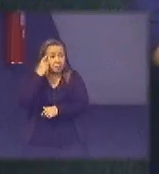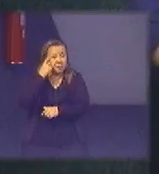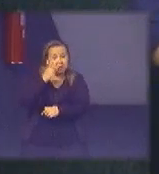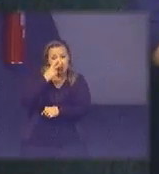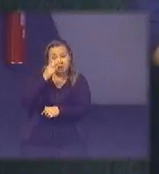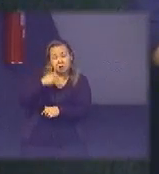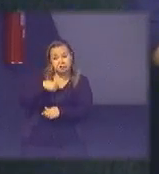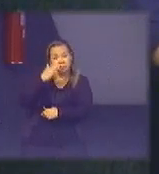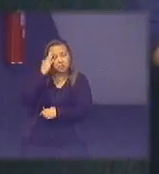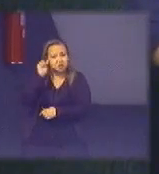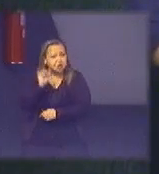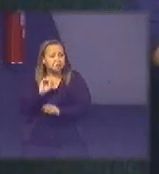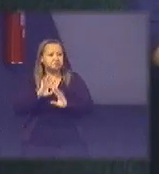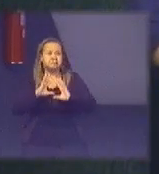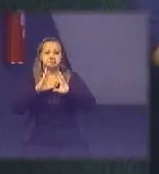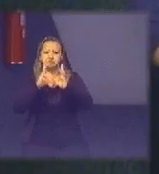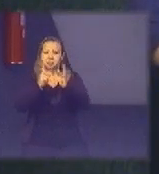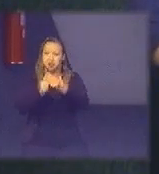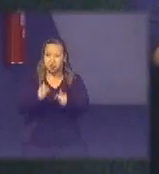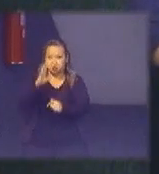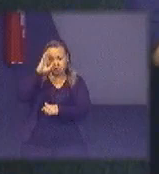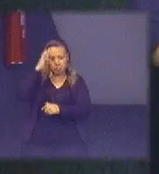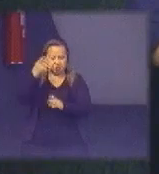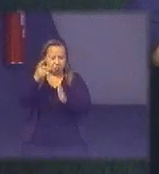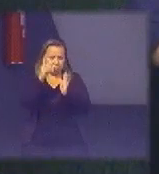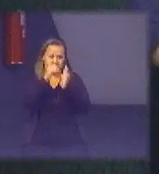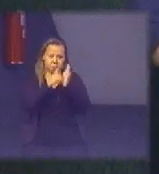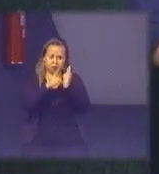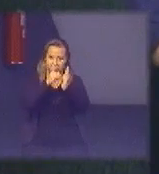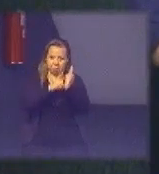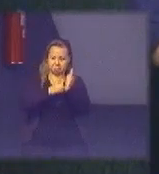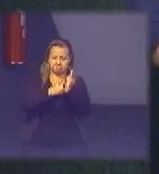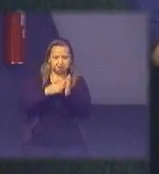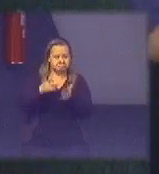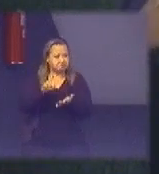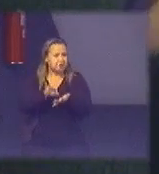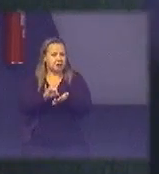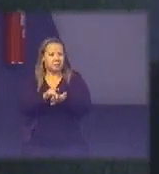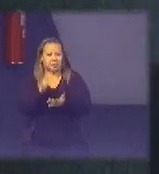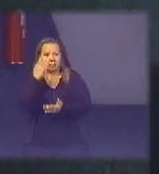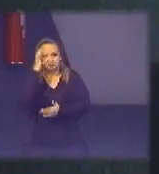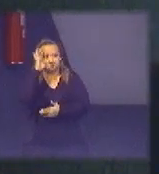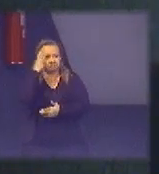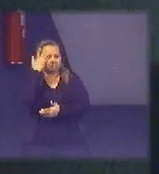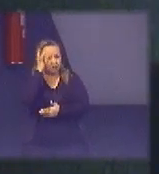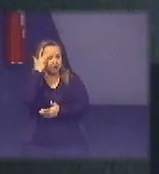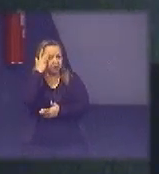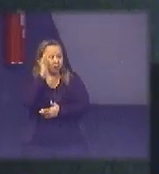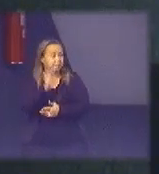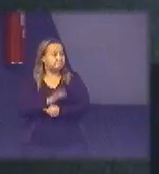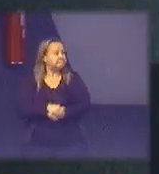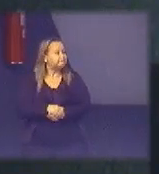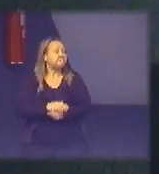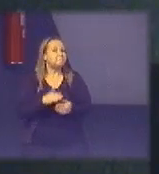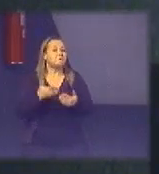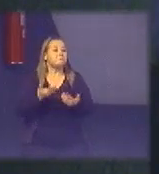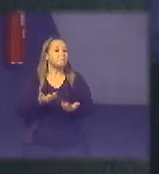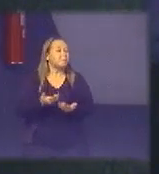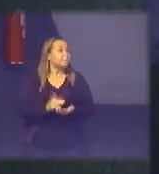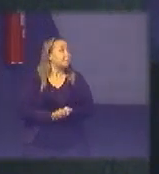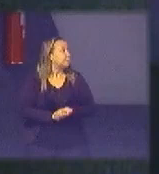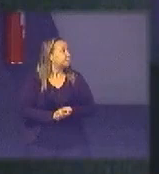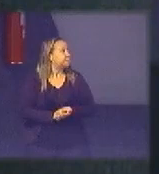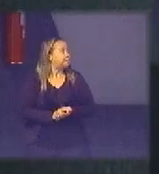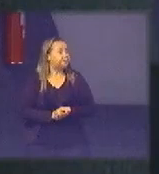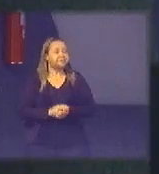eu sei todas as soluções que um decreto tem que ter que eu realmente eu não sei tá então vamos lá bom